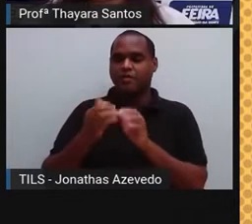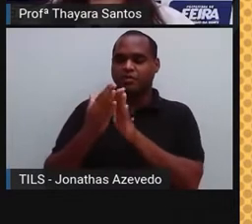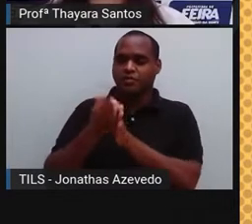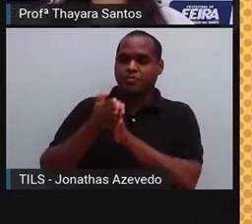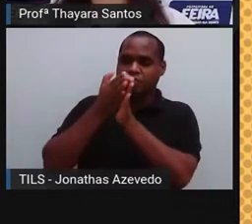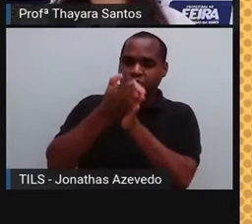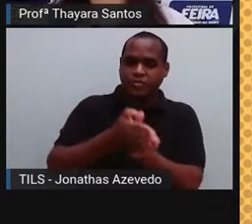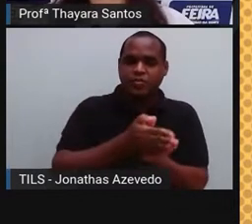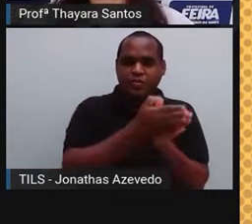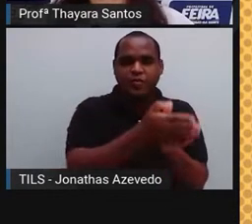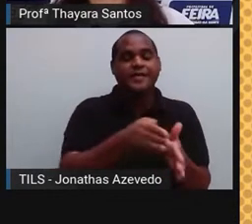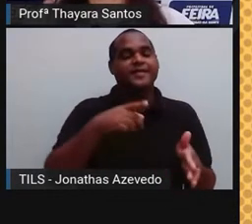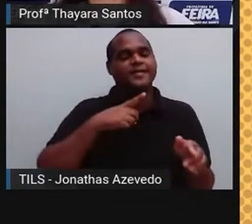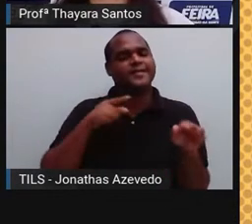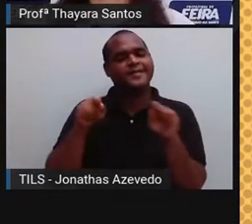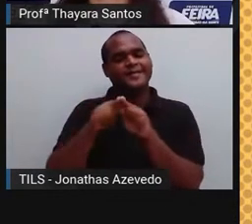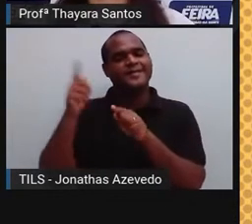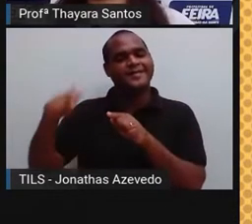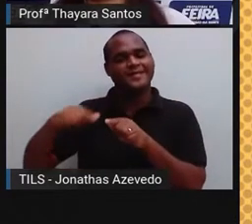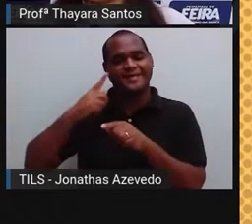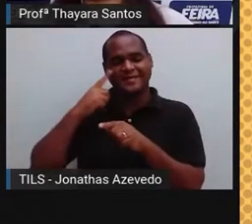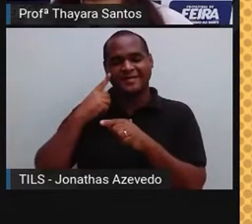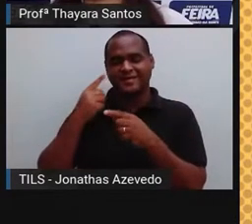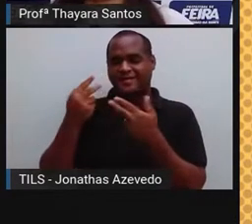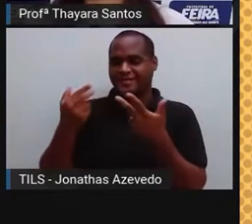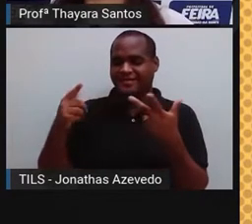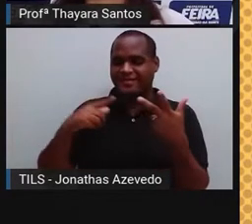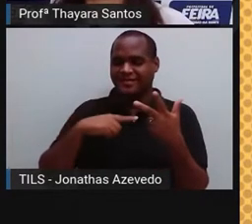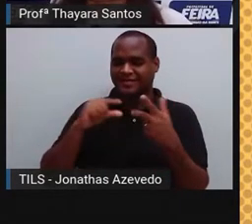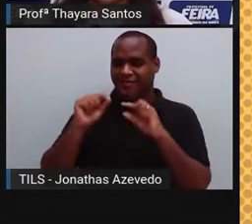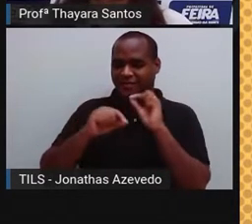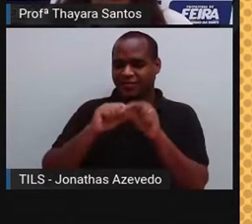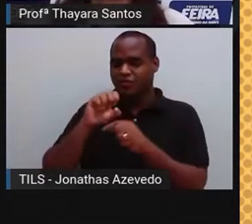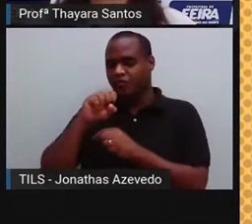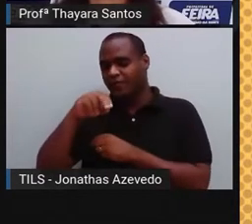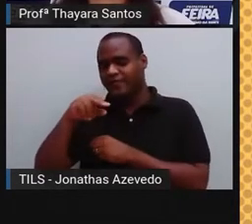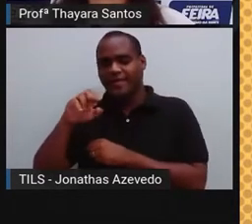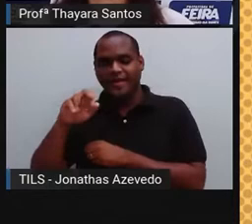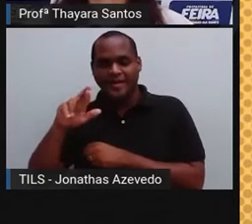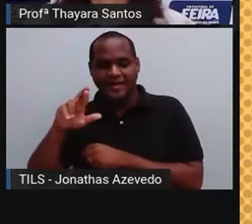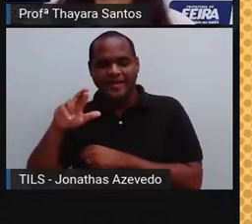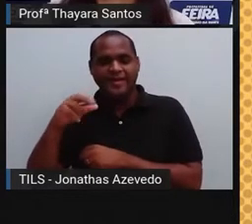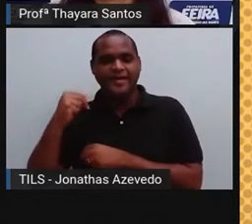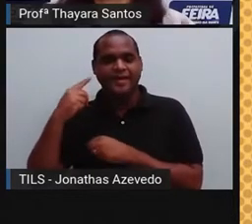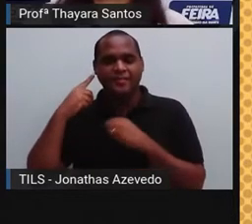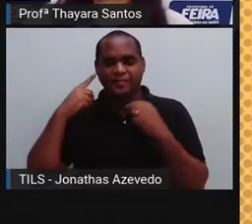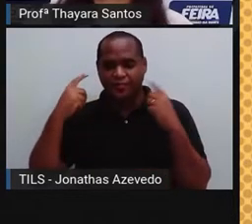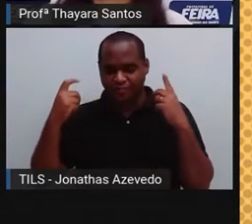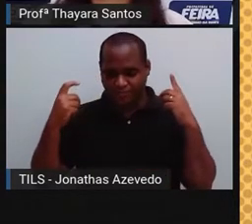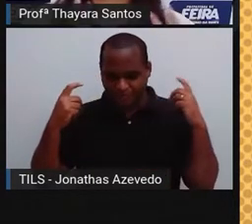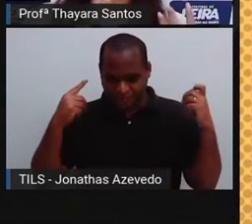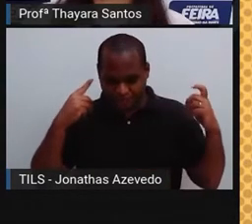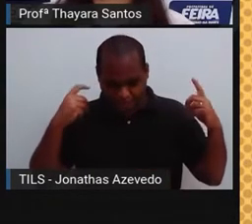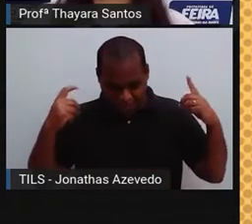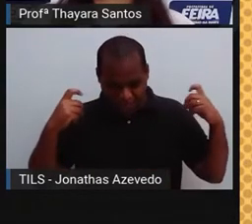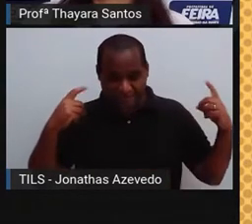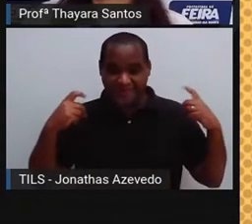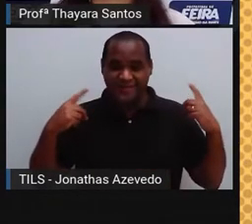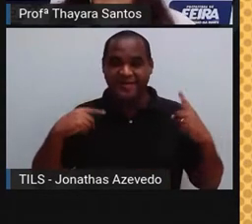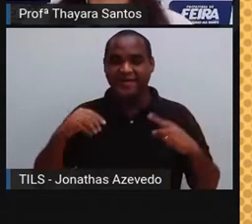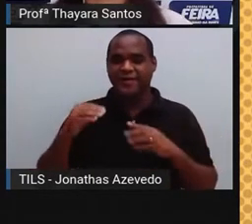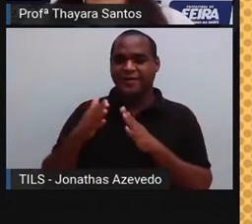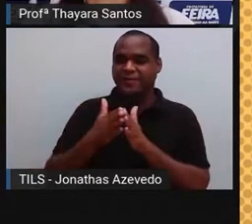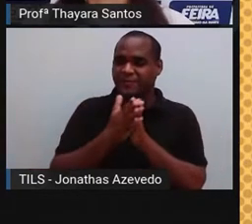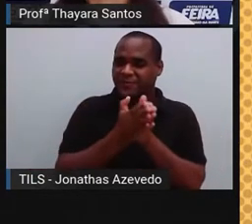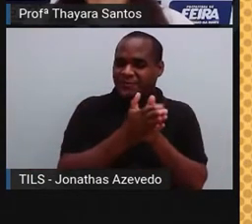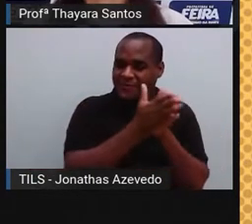replicado pelo ser humano na construção de equipamento que é chamado de sonar. O sonar, ele imita esse sistema que as baleias e os golfinhos têm.